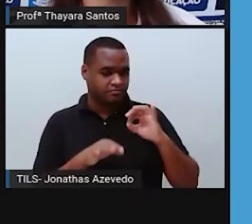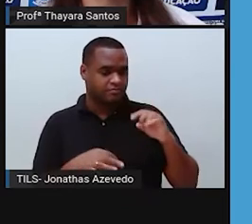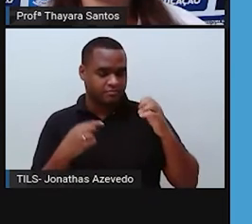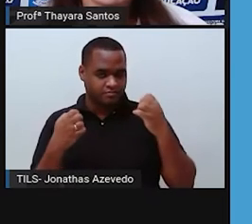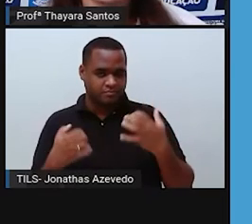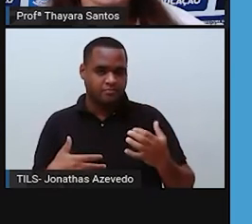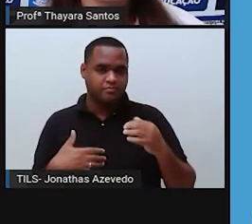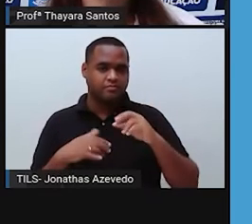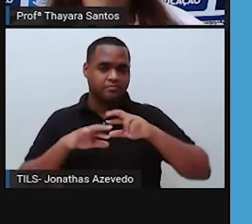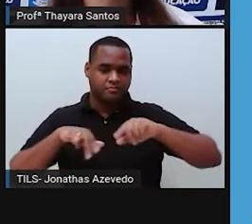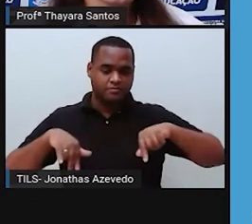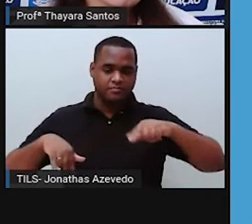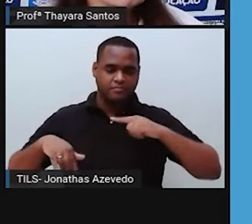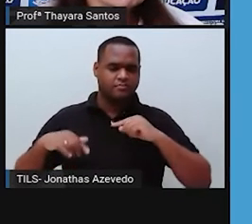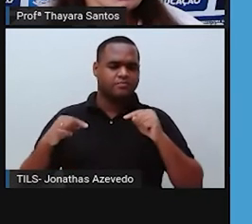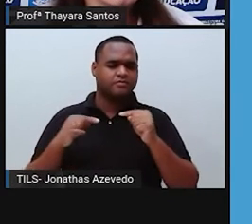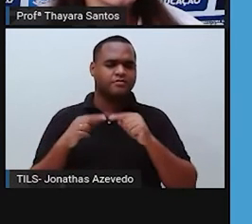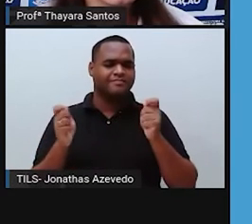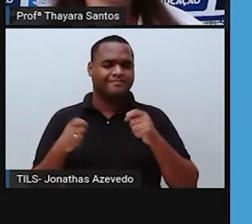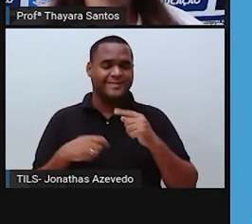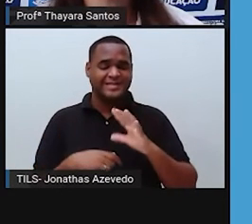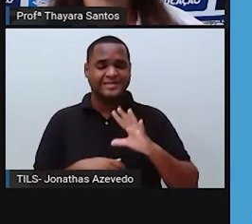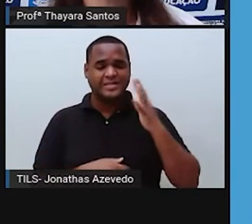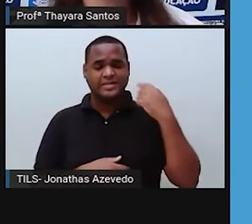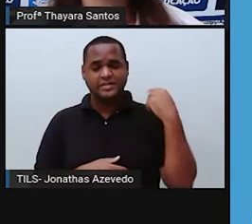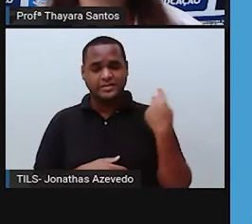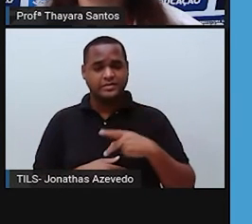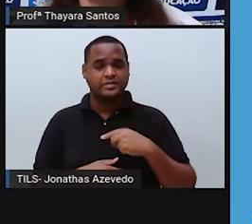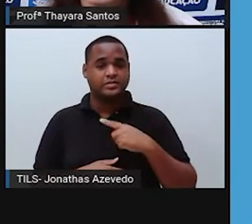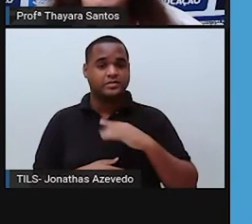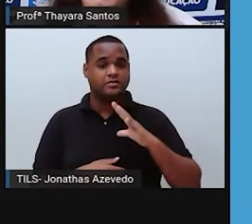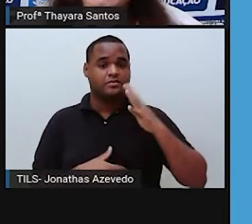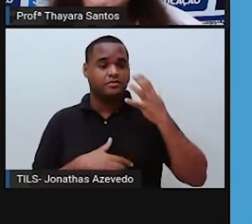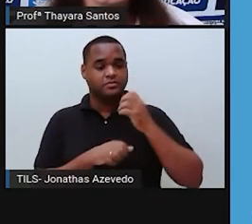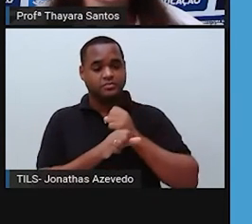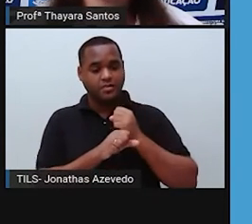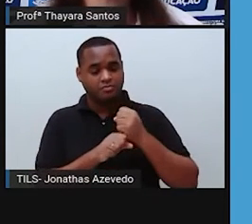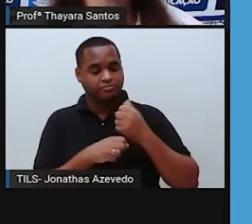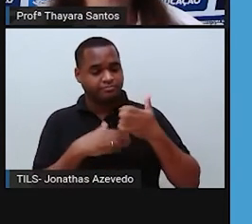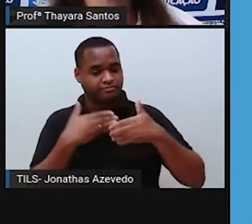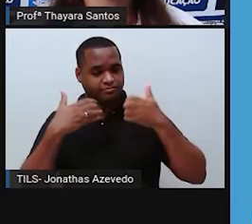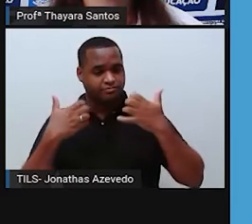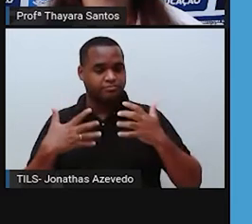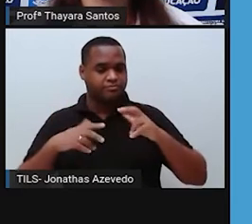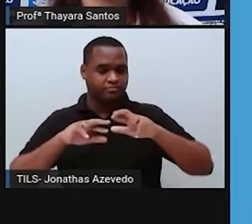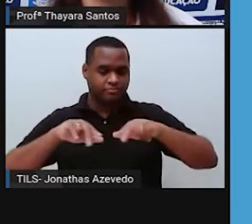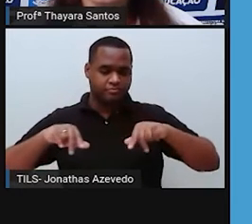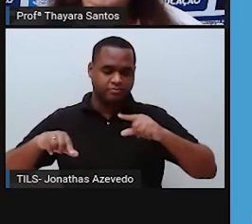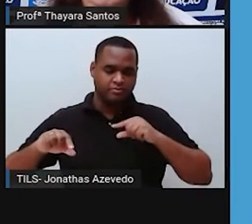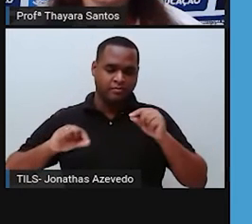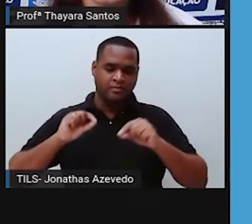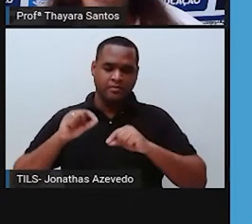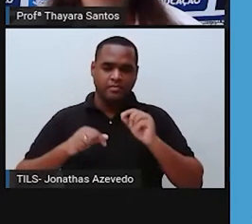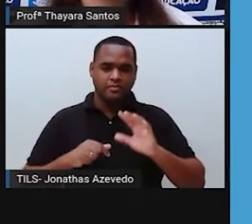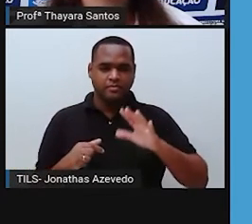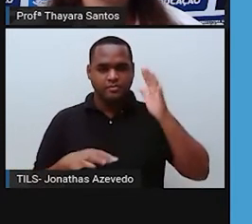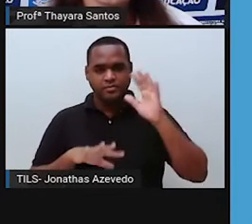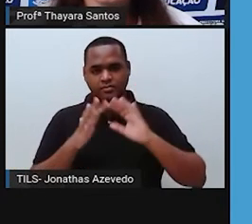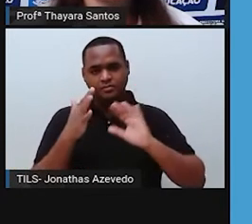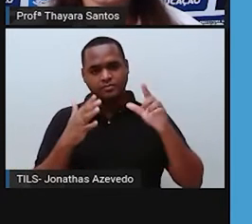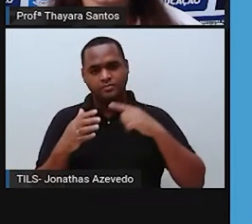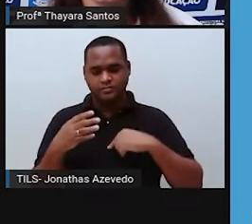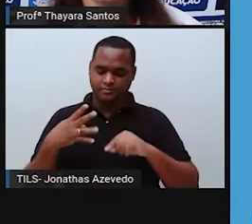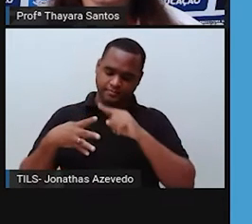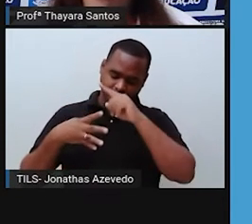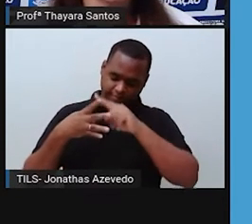muito biodiverso, mas ele está ameaçado, principalmente nos últimos anos. E quais são as ameaças a esse bioma? Eu trouxe